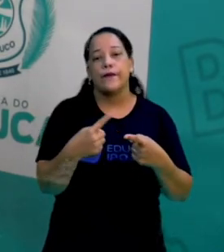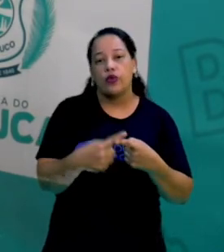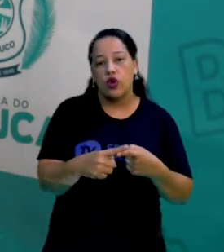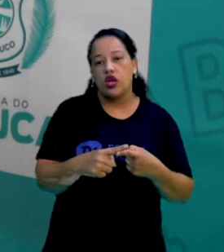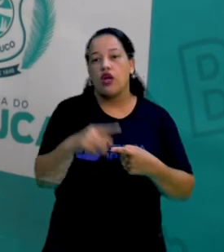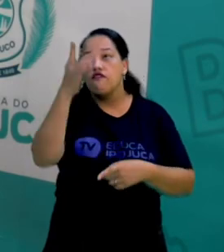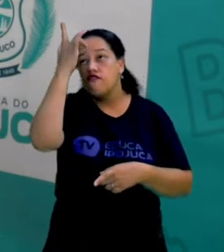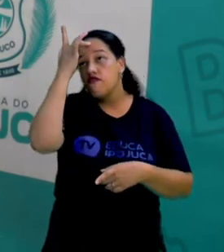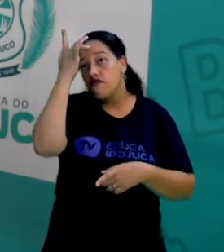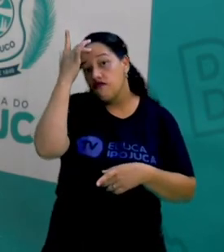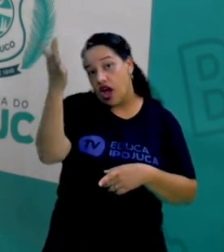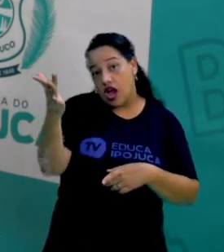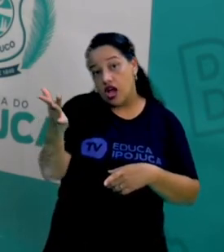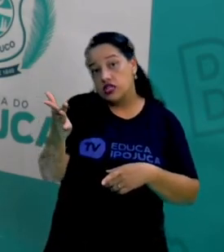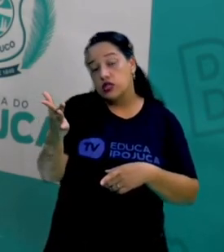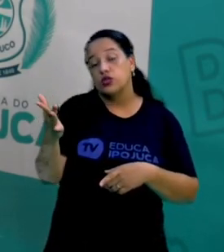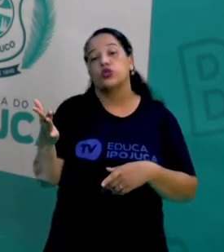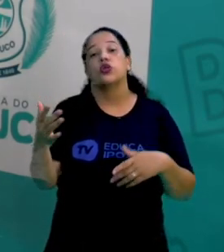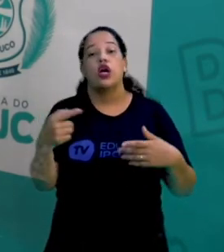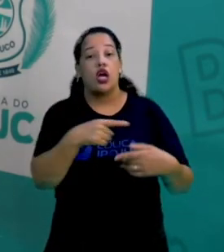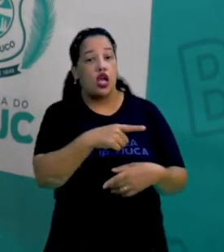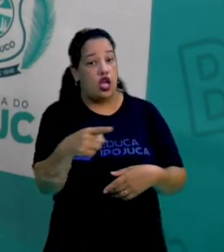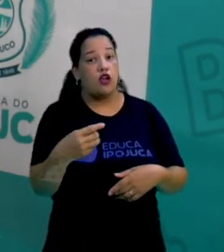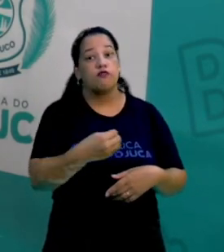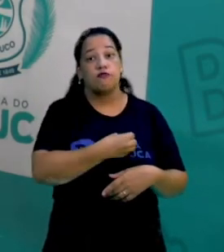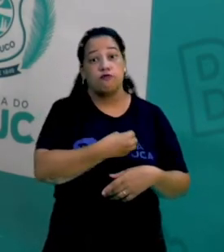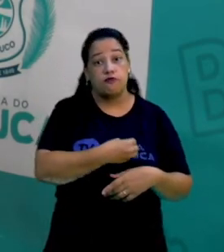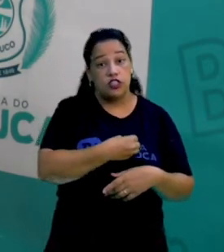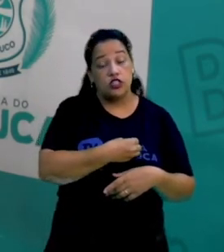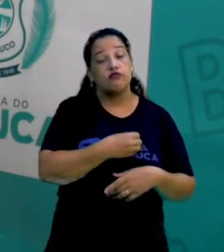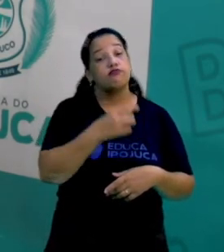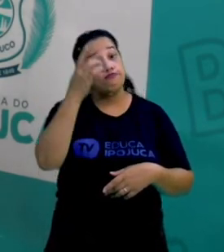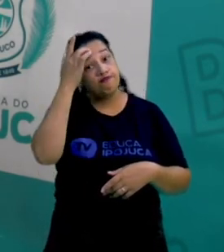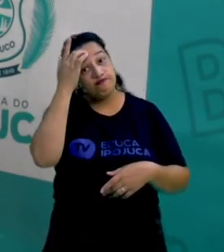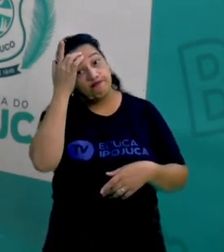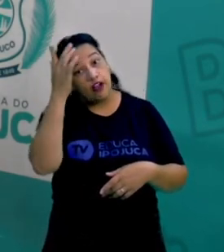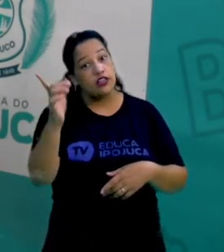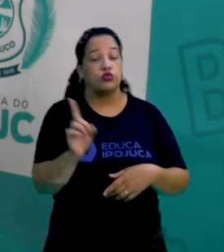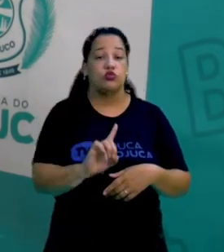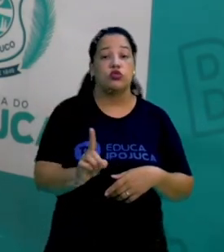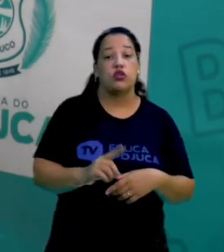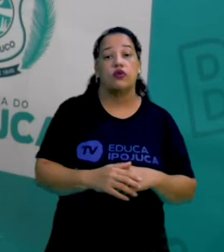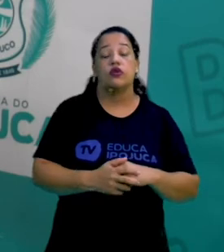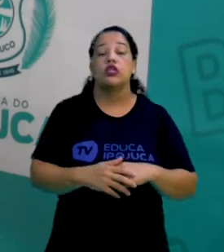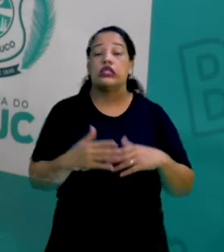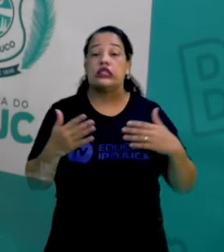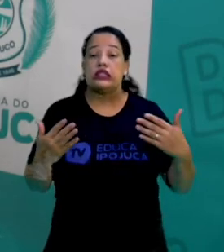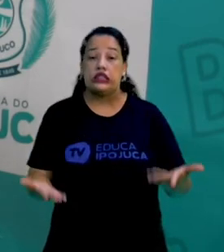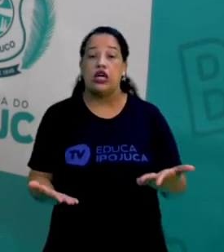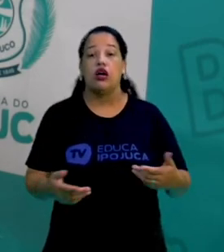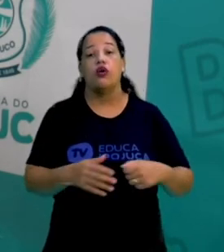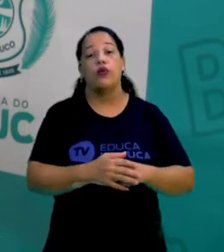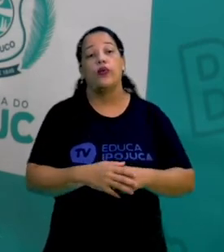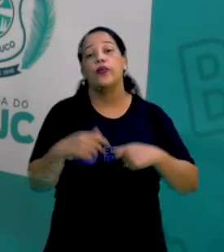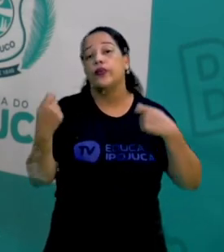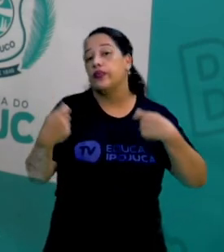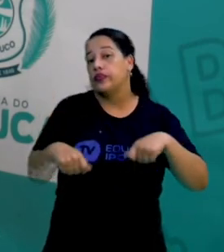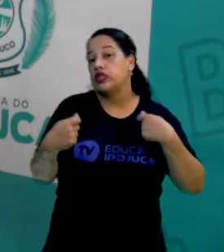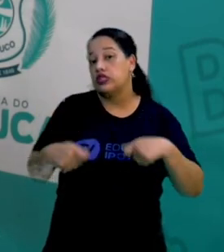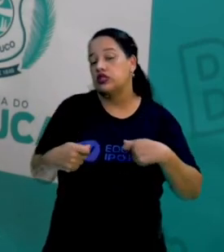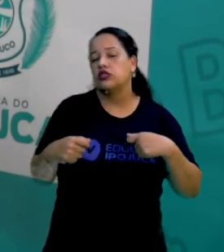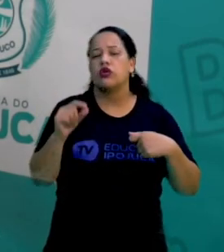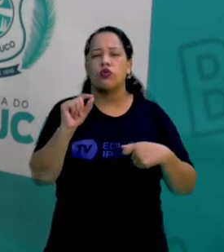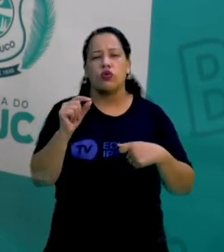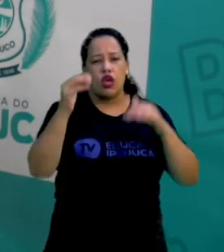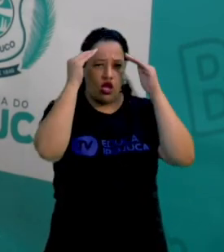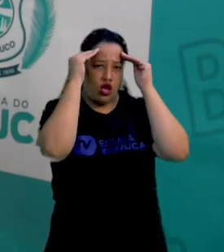fácil viver como algumas pessoas dessas vivem. Então, o mínimo que nós temos que ter com eles é